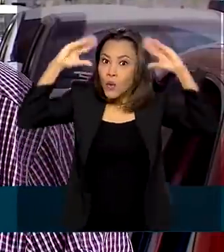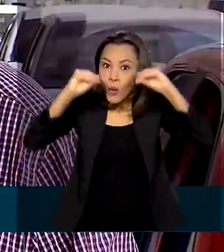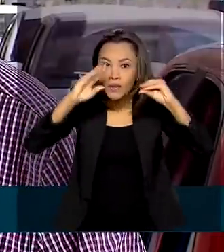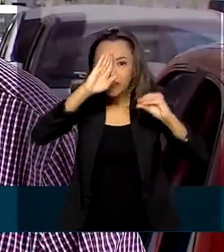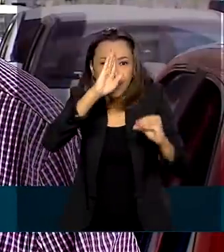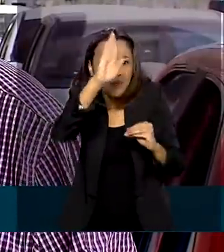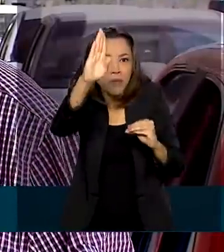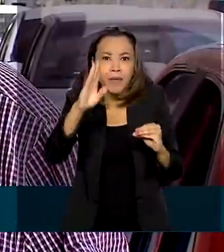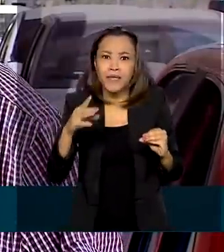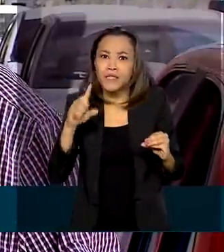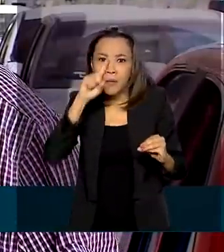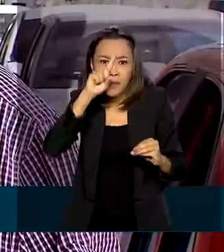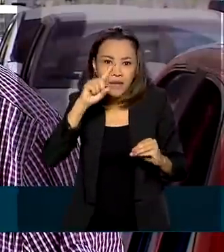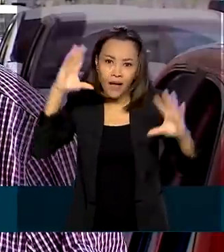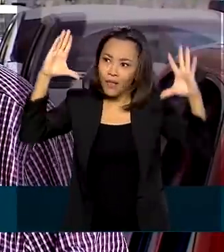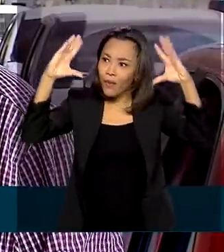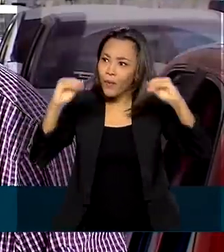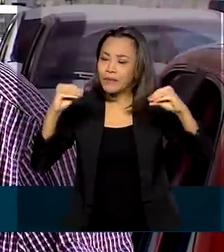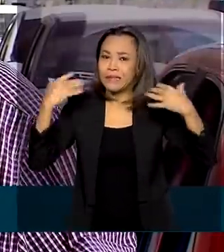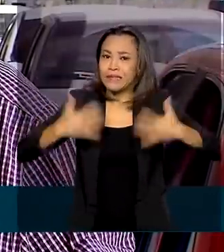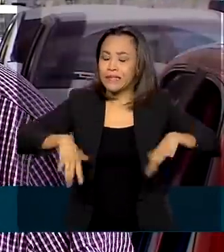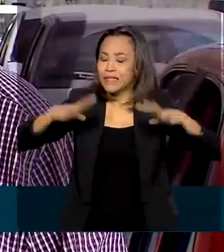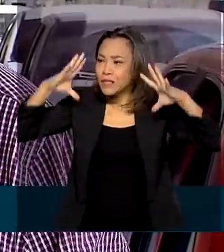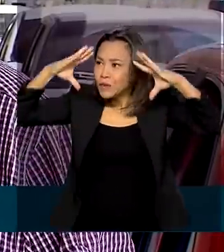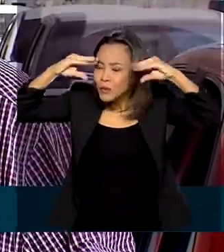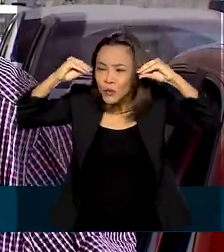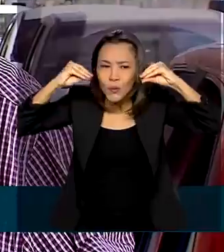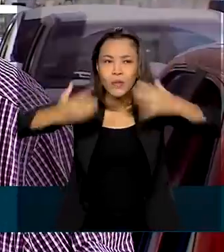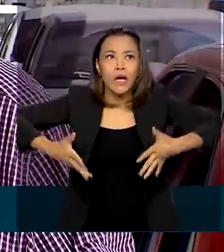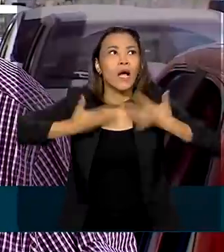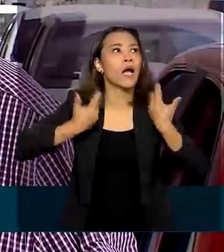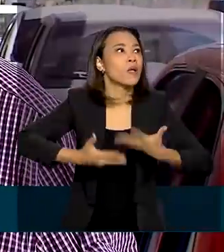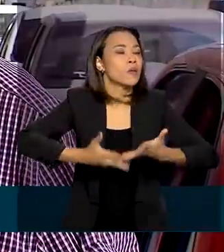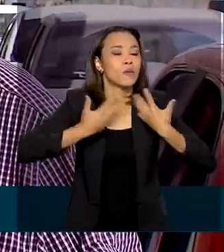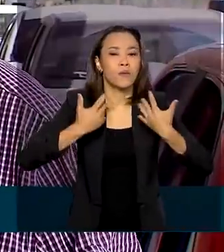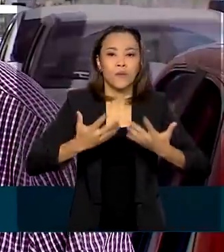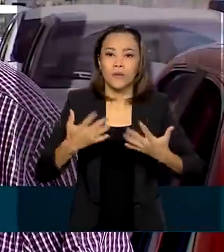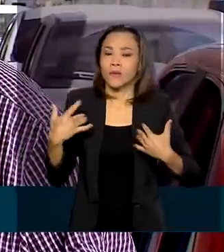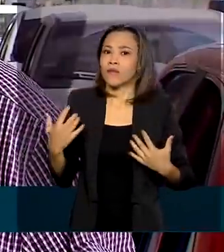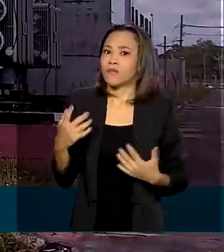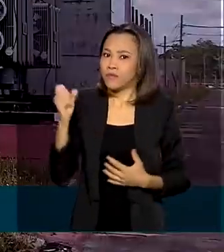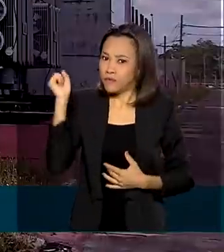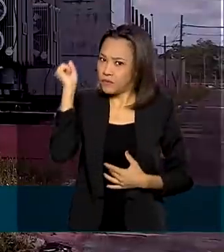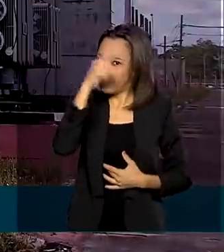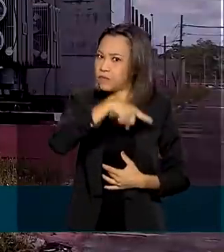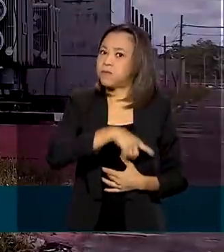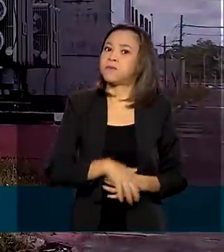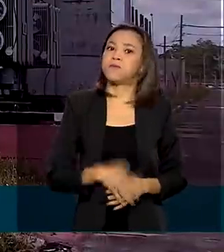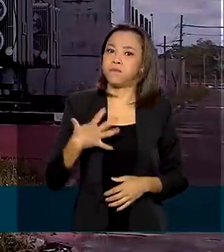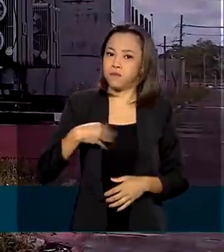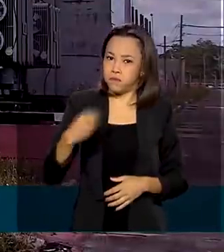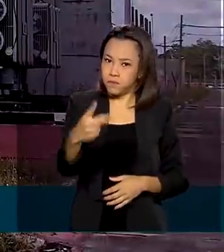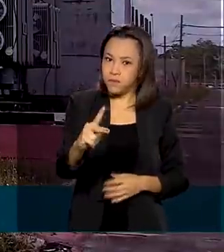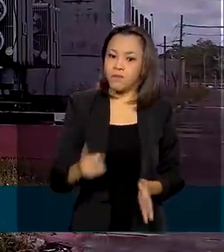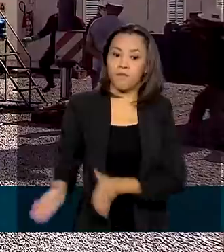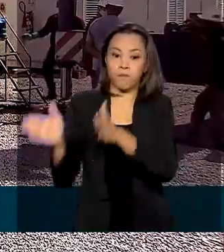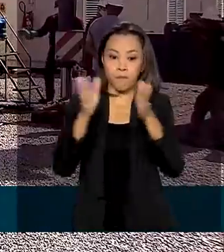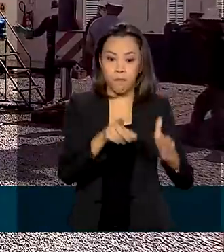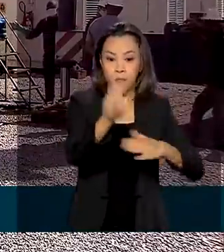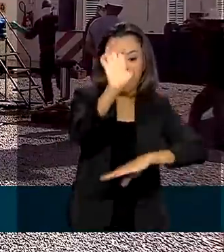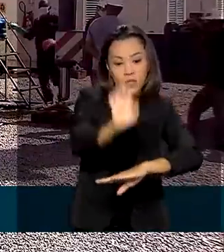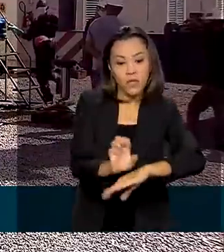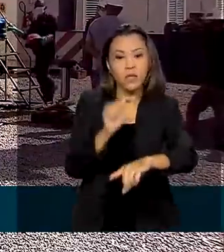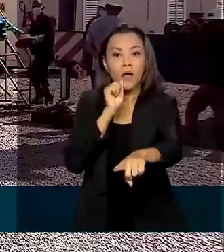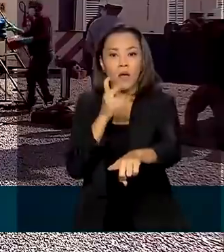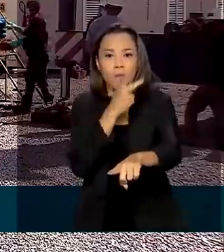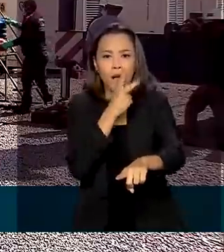noite, que a calamidade maior é a noite. Na escuridão, no calor, foi um caos. O fôlego para o estado do Amapá, que há